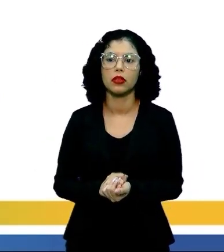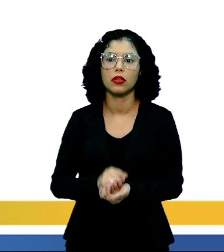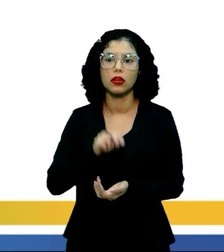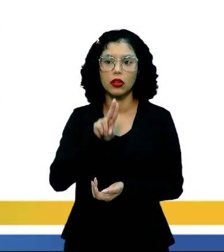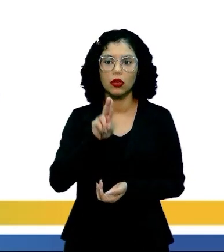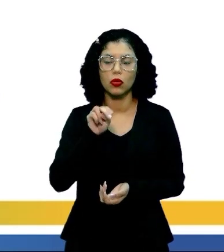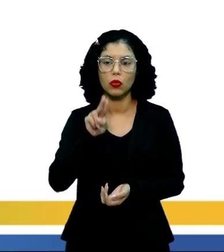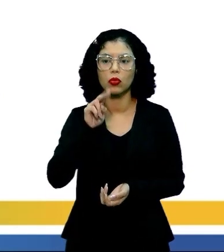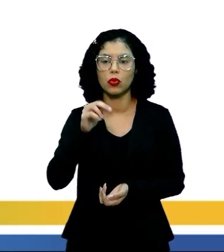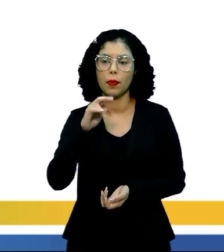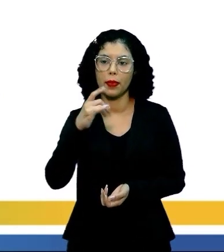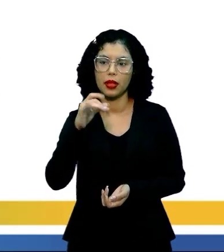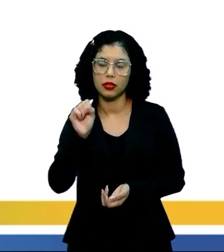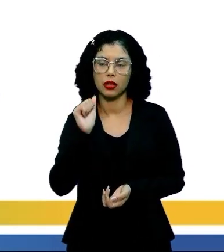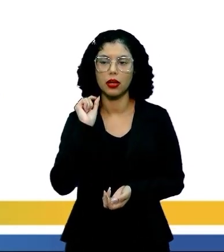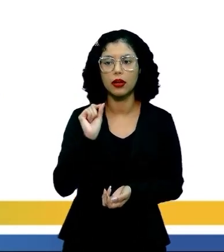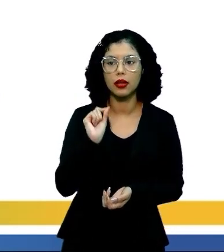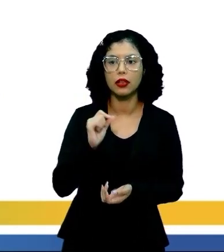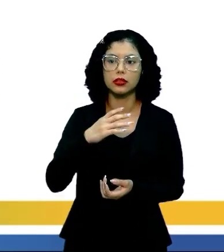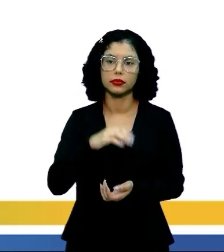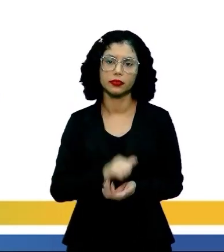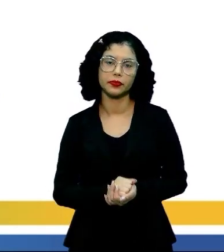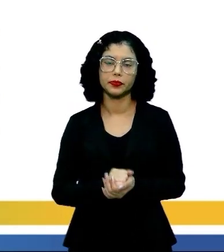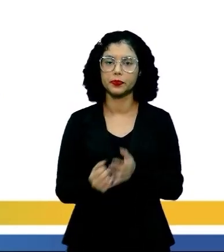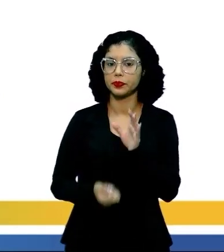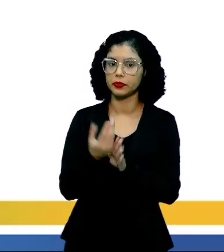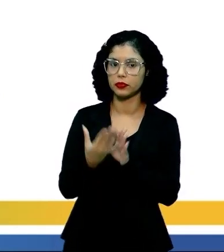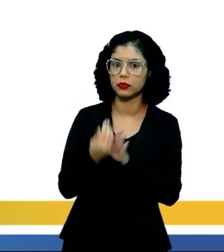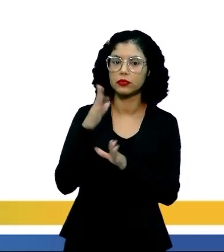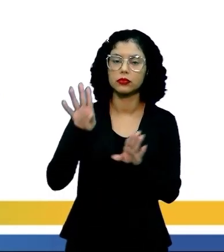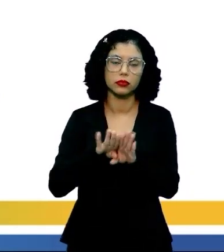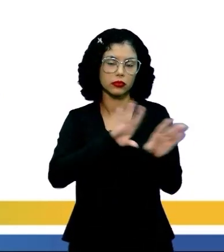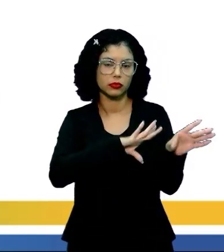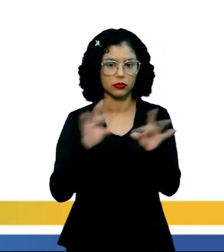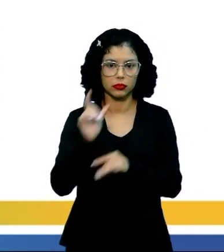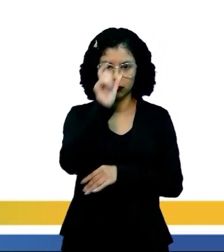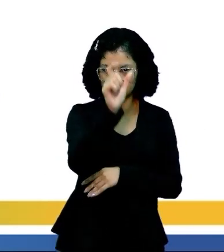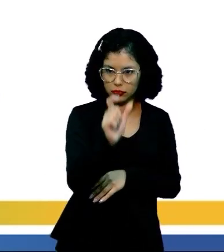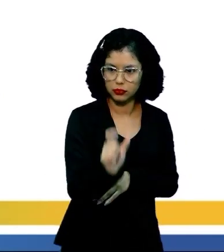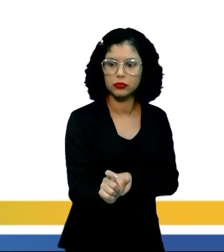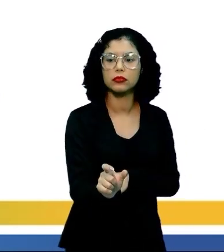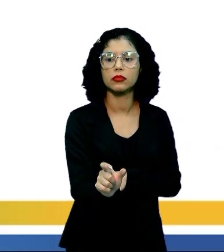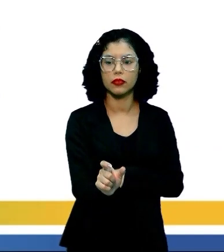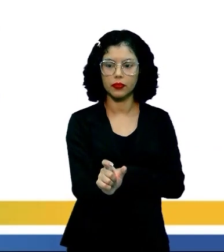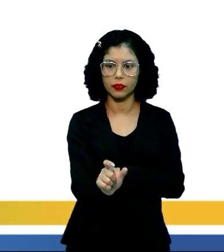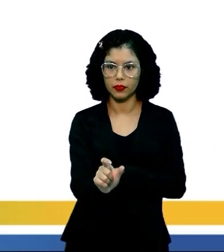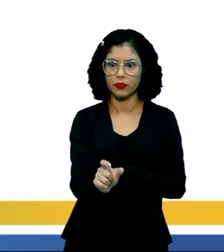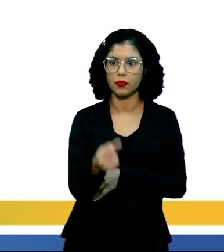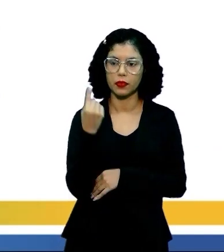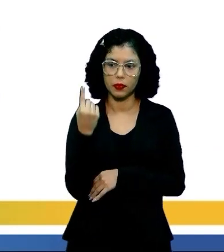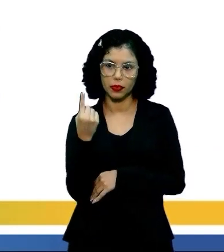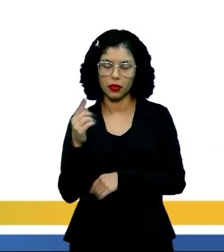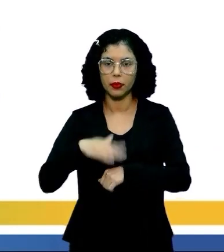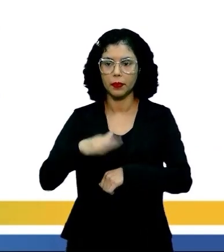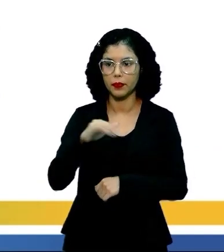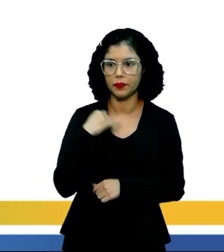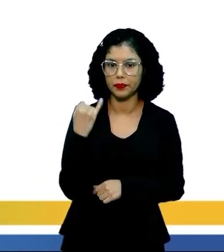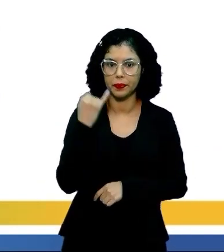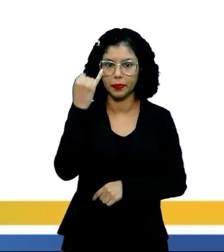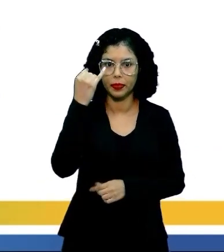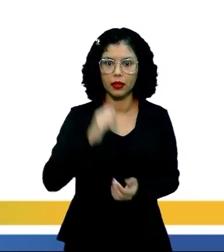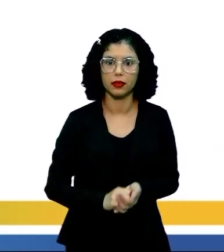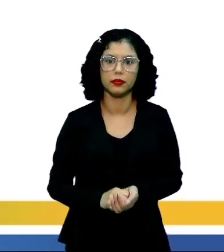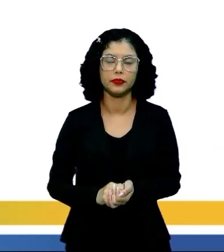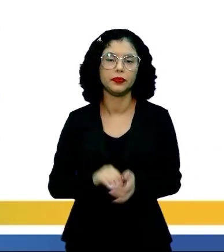Uropês. Uropês é uma obra que traz um personagem, um dos personagens mais importantes